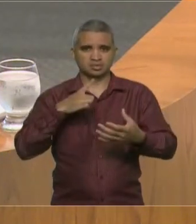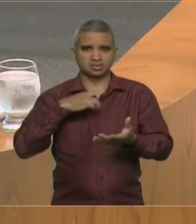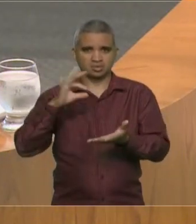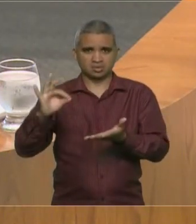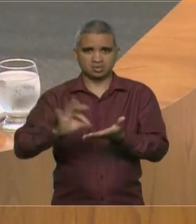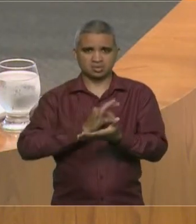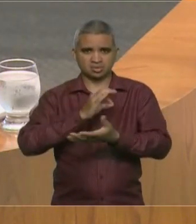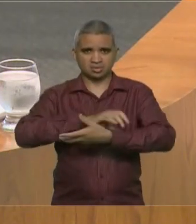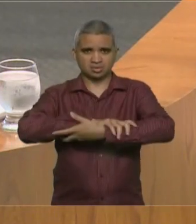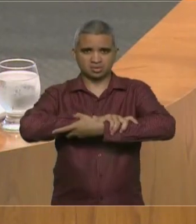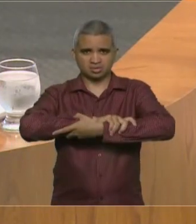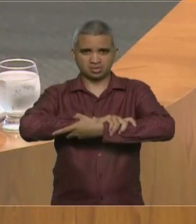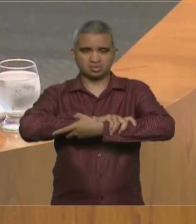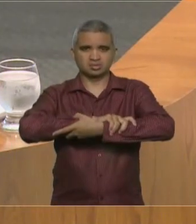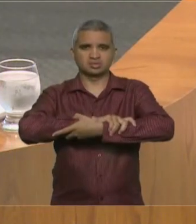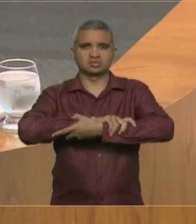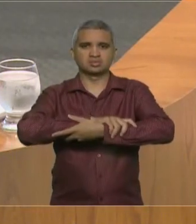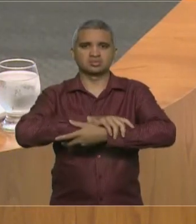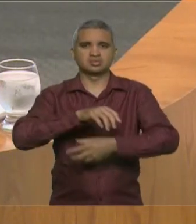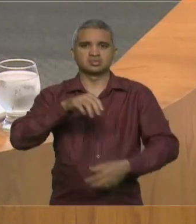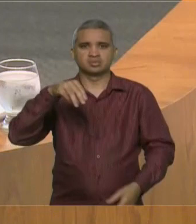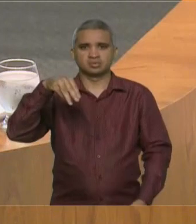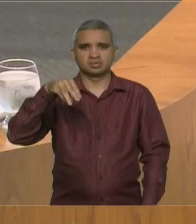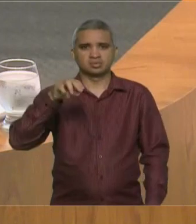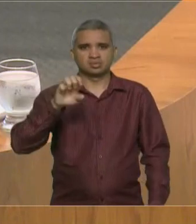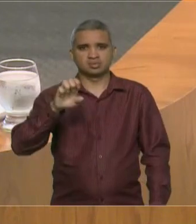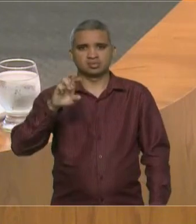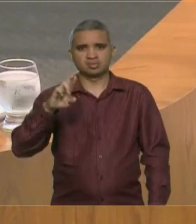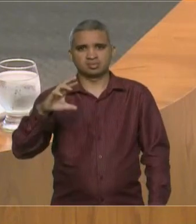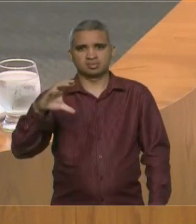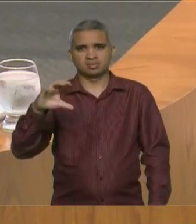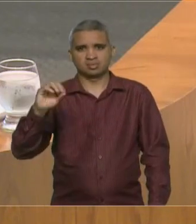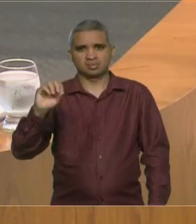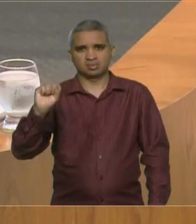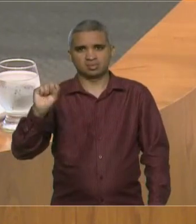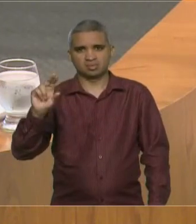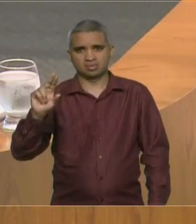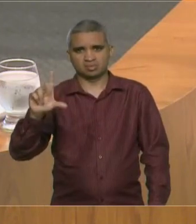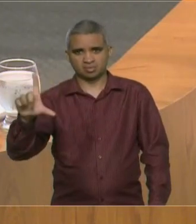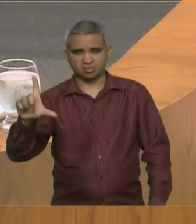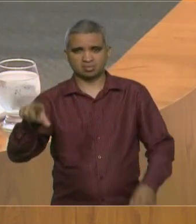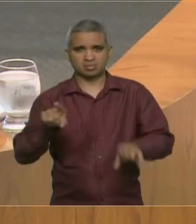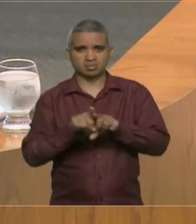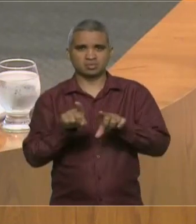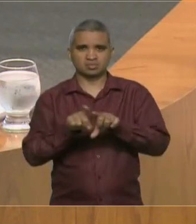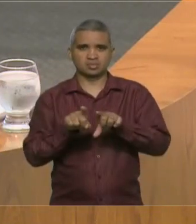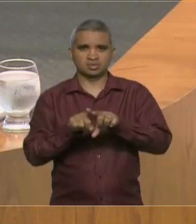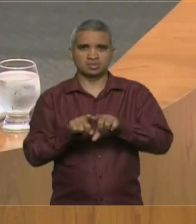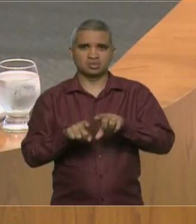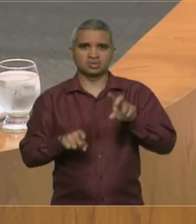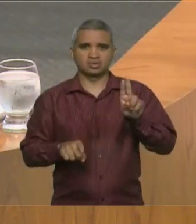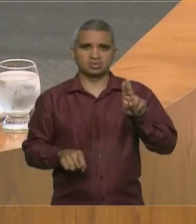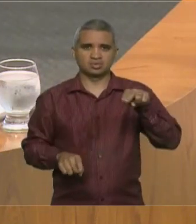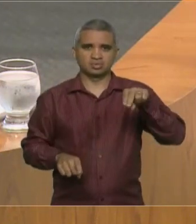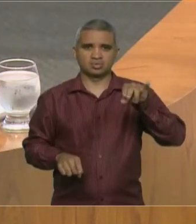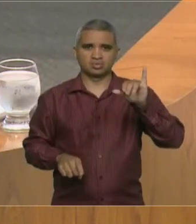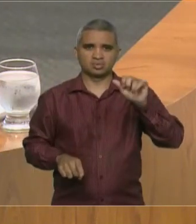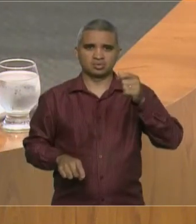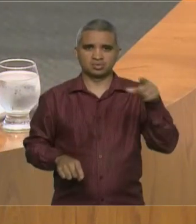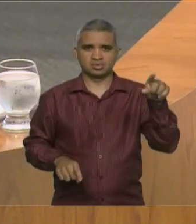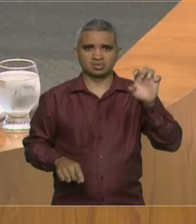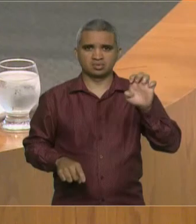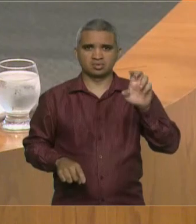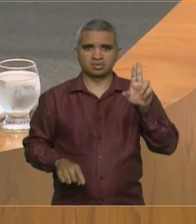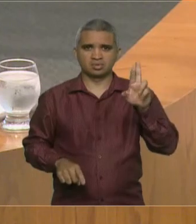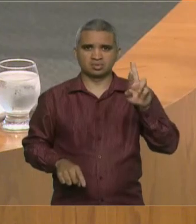União Europeia. Acordo este, que foi tentado por outros presidentes, mas somente agora, com o